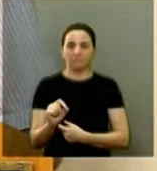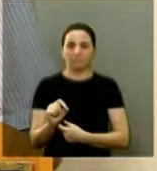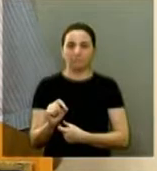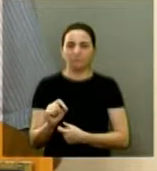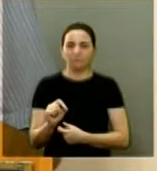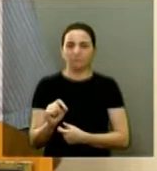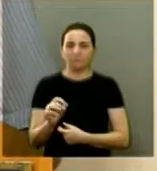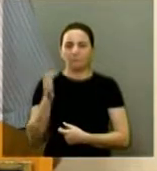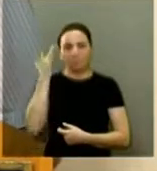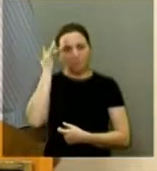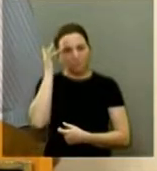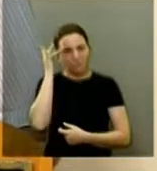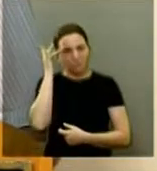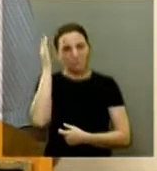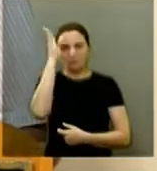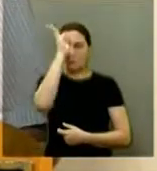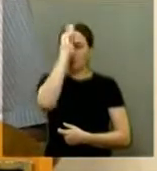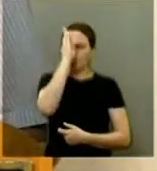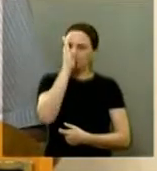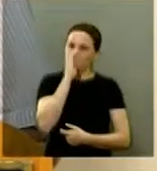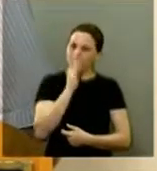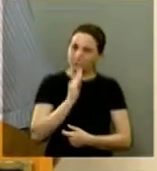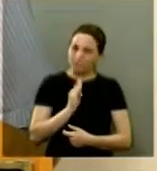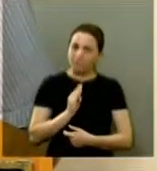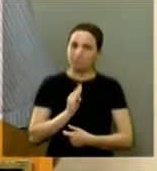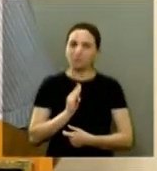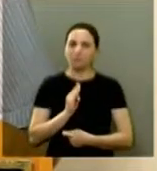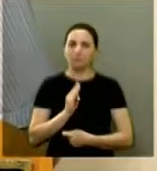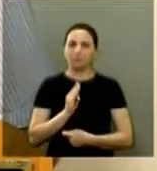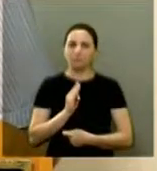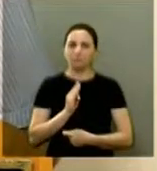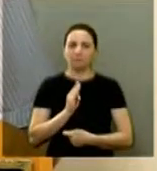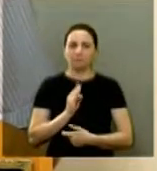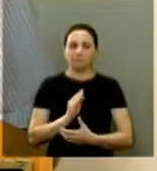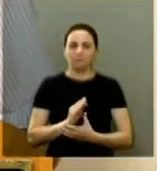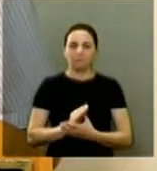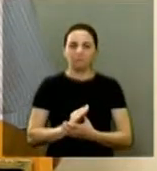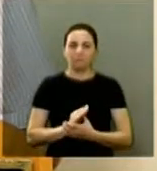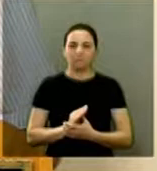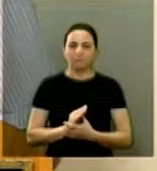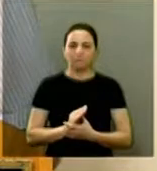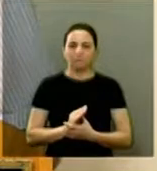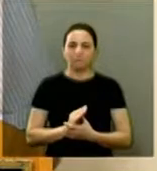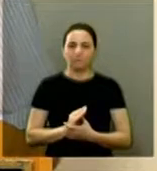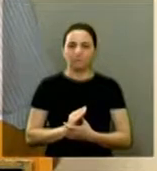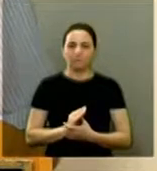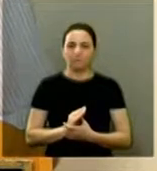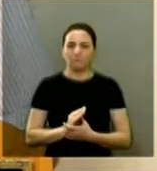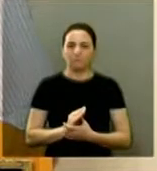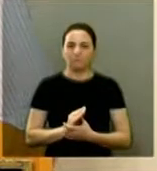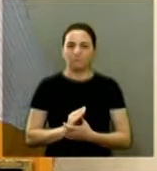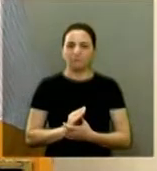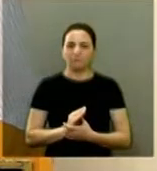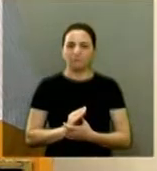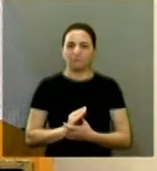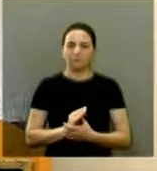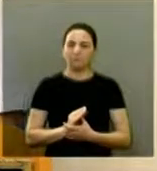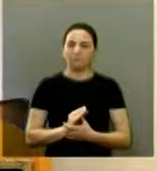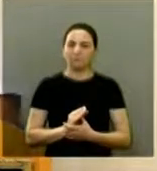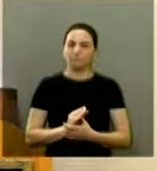eu acho que o Brasil está num desde que se que nós readquirimos a